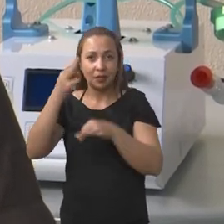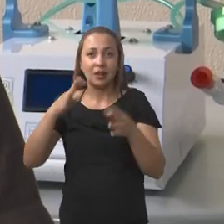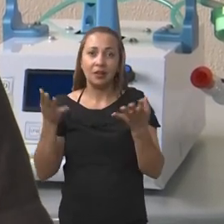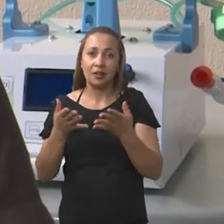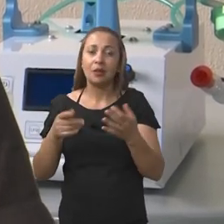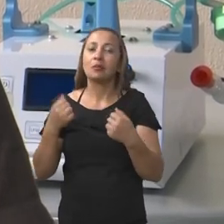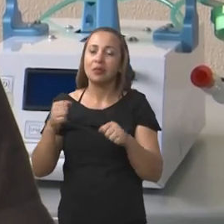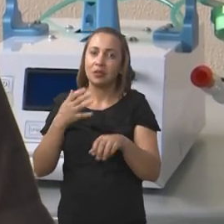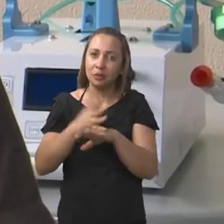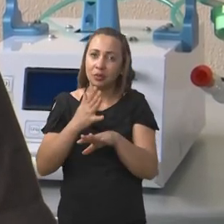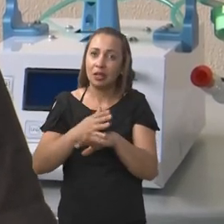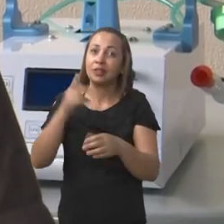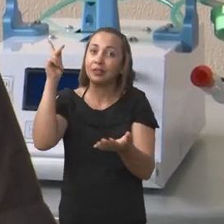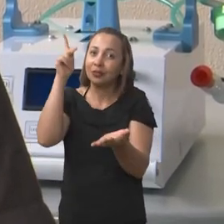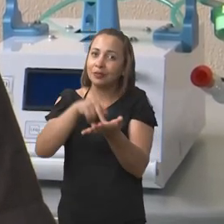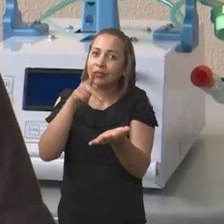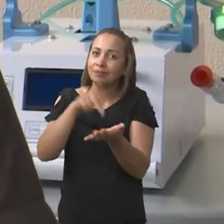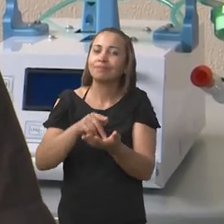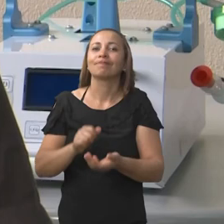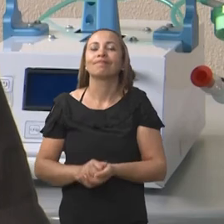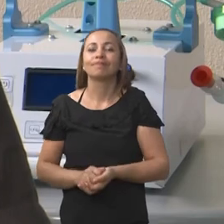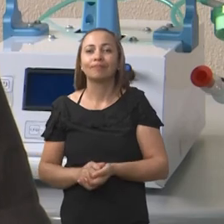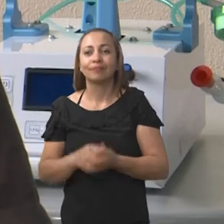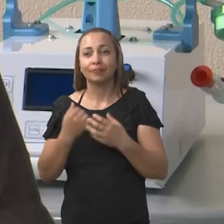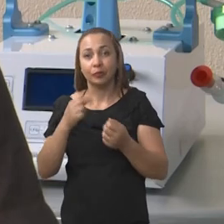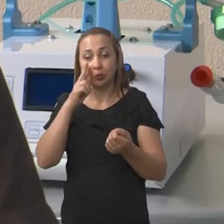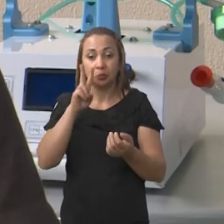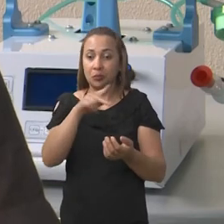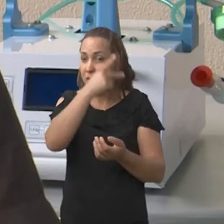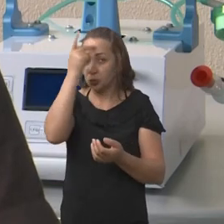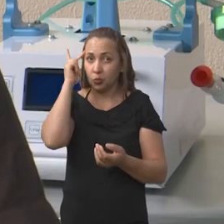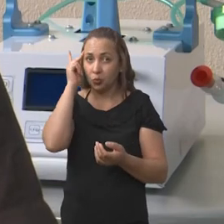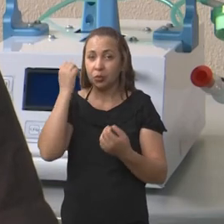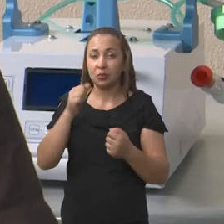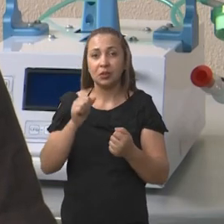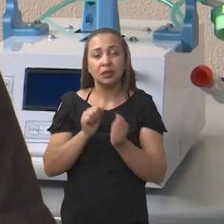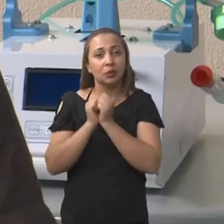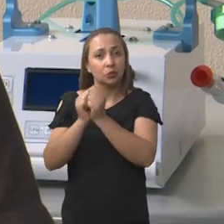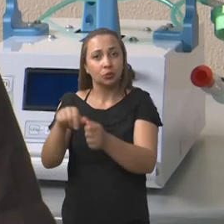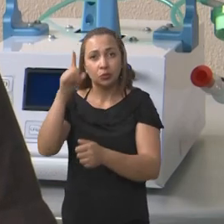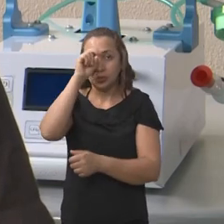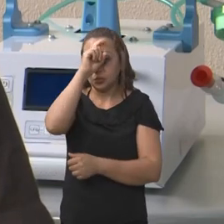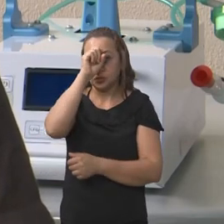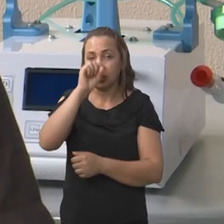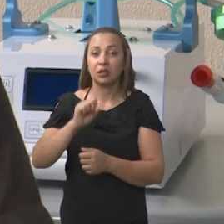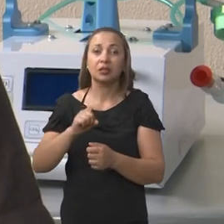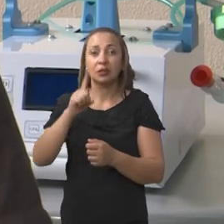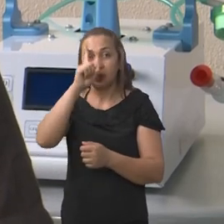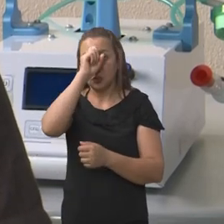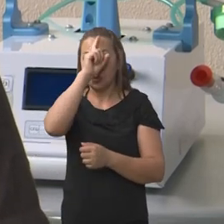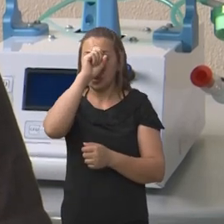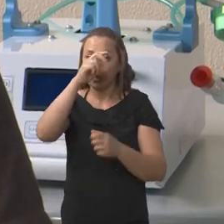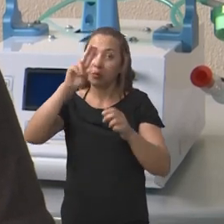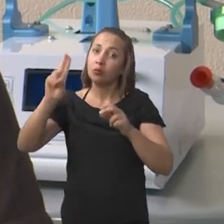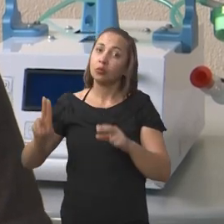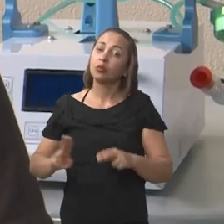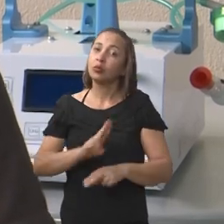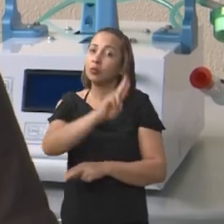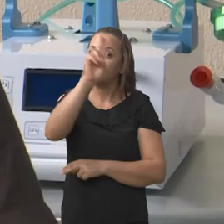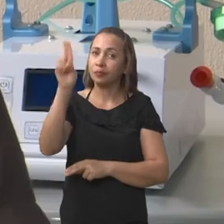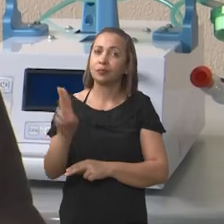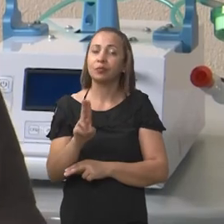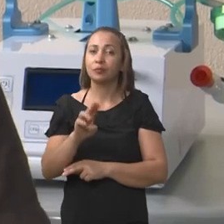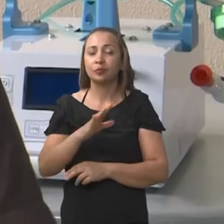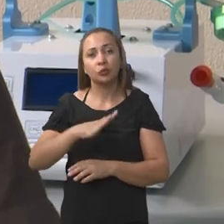precisa dos testes reais que devem ser conduzidos pelo hospital universitário ou então pela